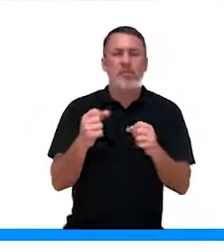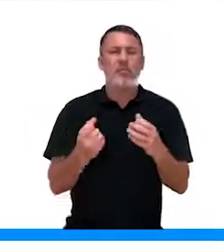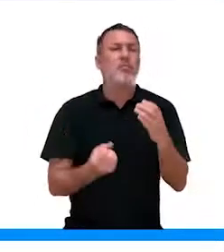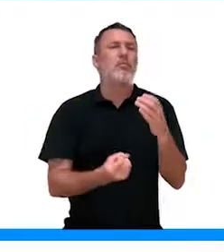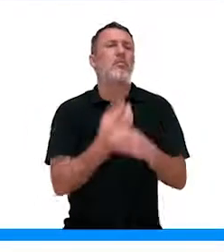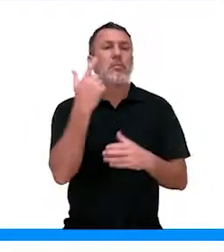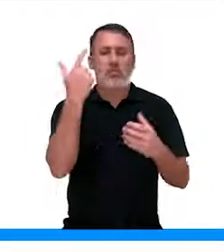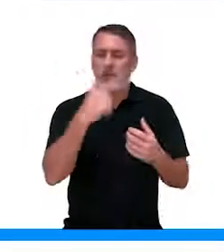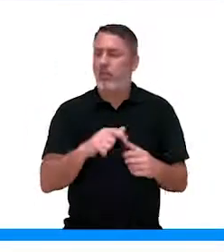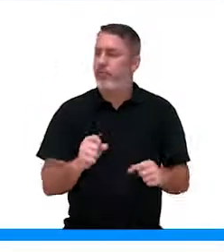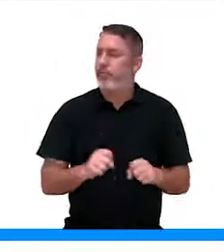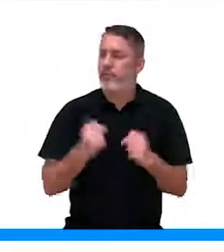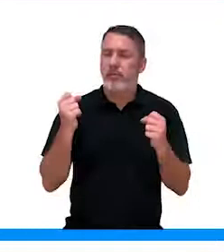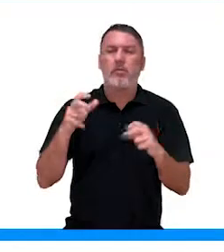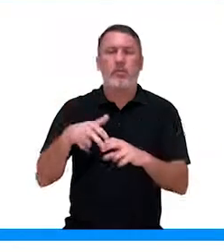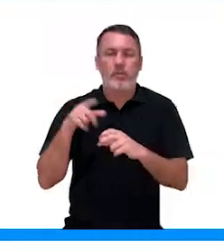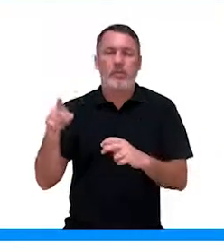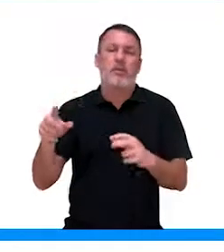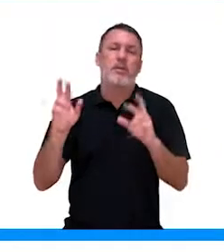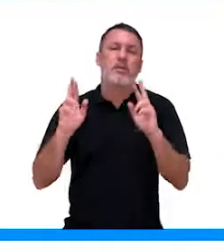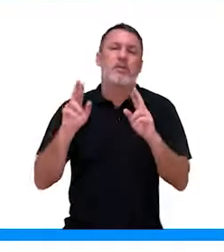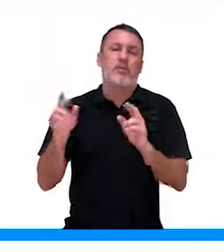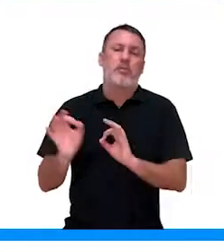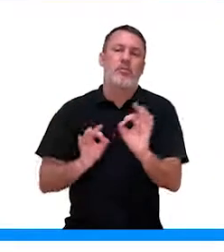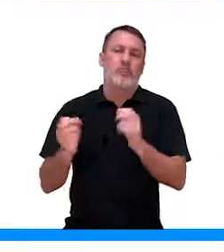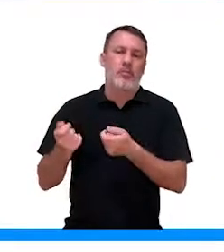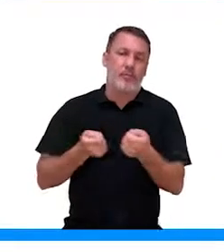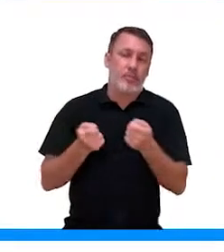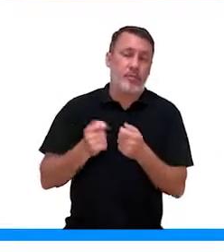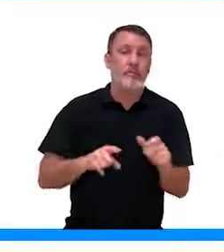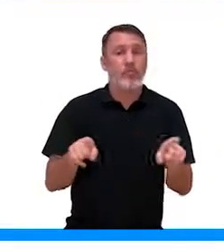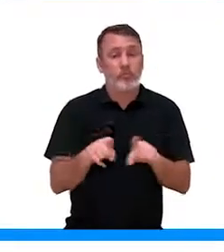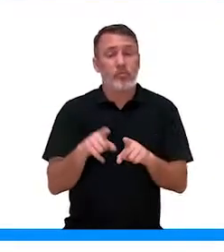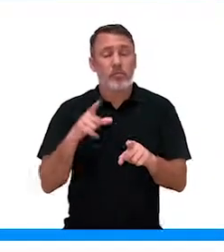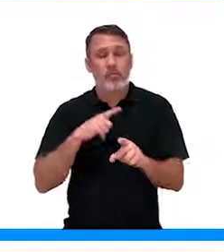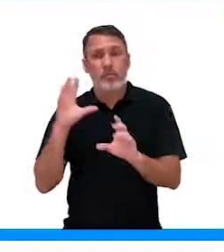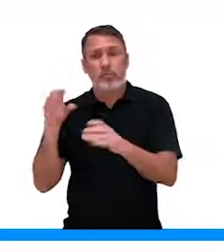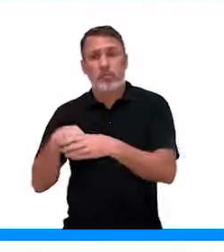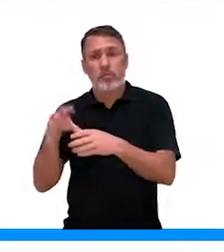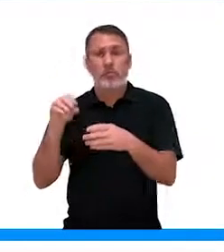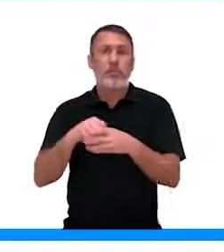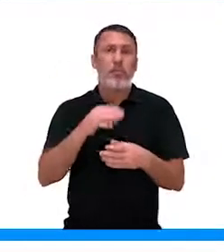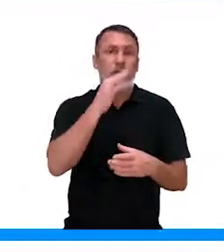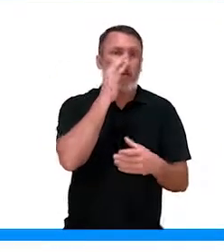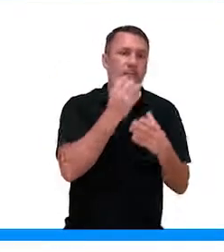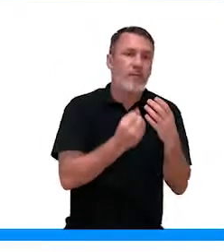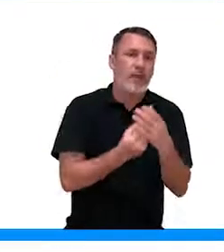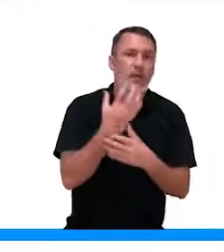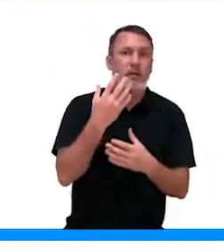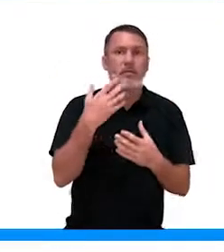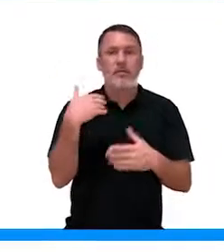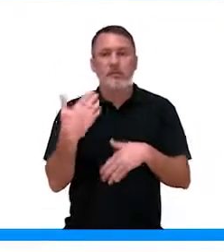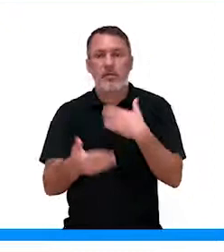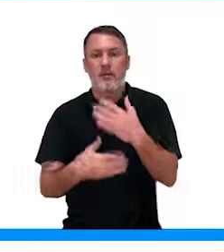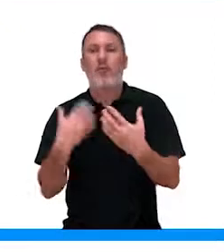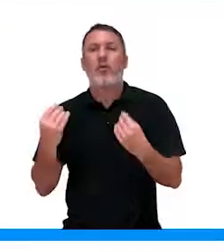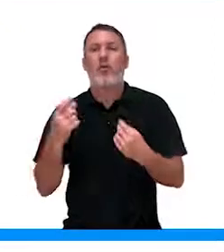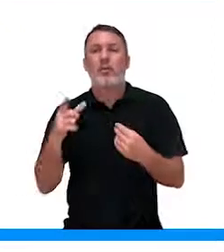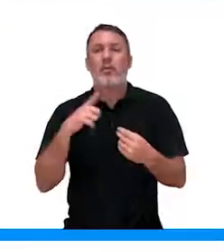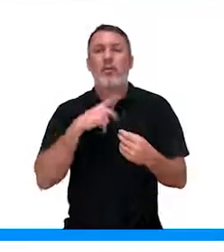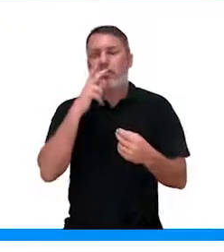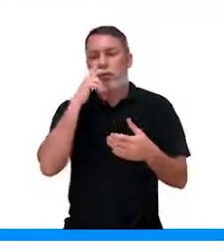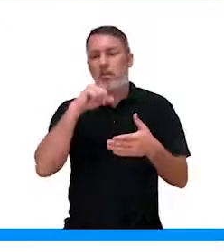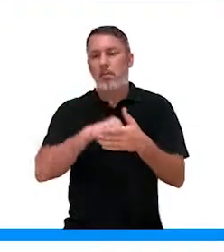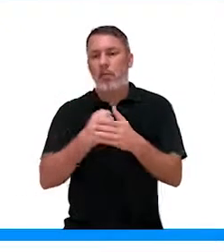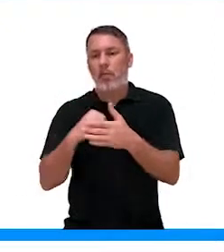semente não vai germinar, então ele que mantém a dormência delas, está numa condição desfavorável para a planta se desenvolver, ele